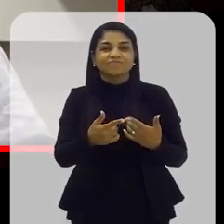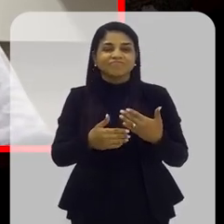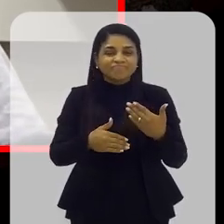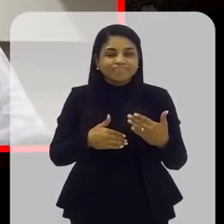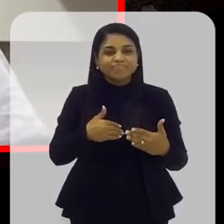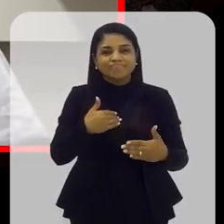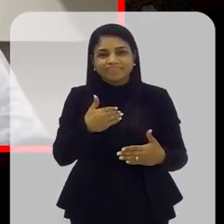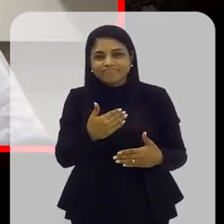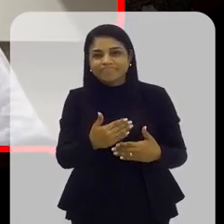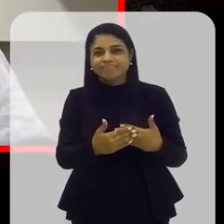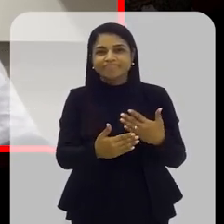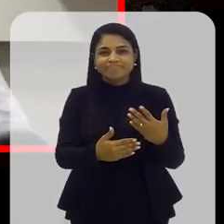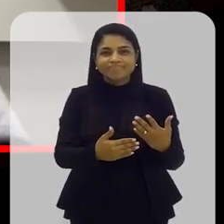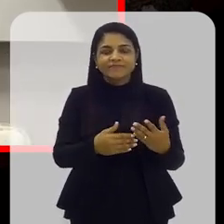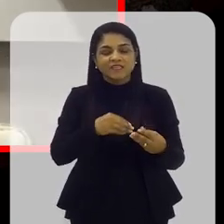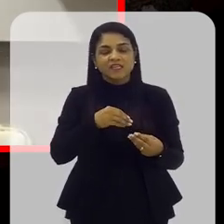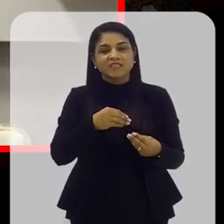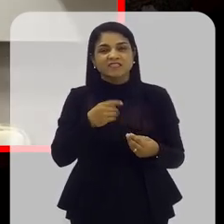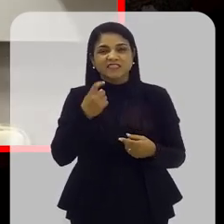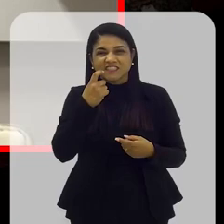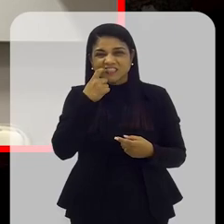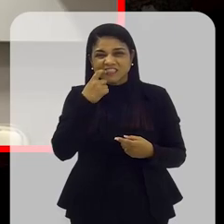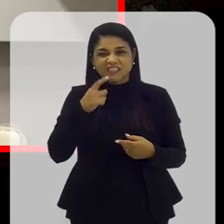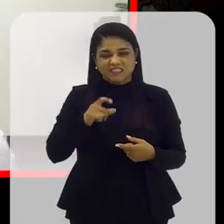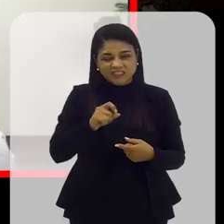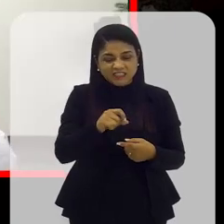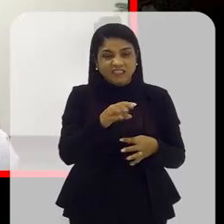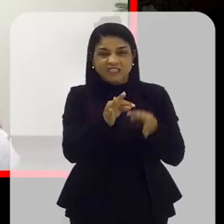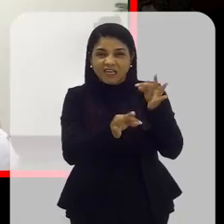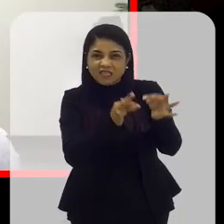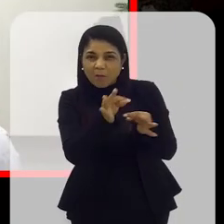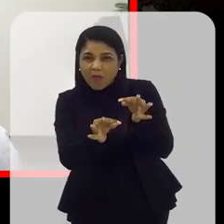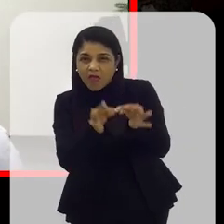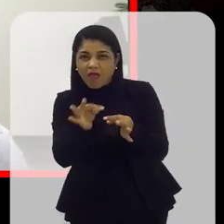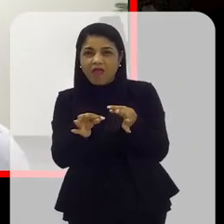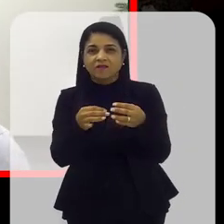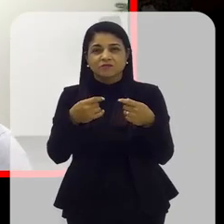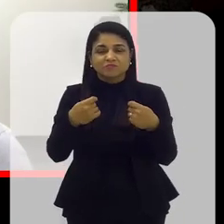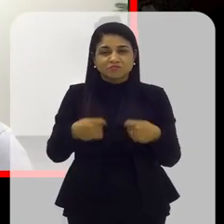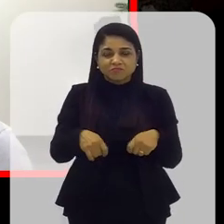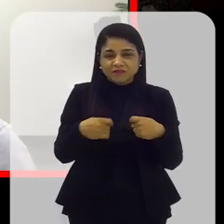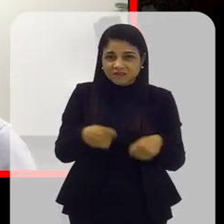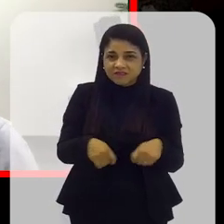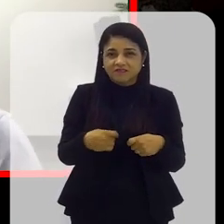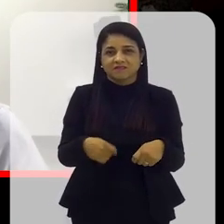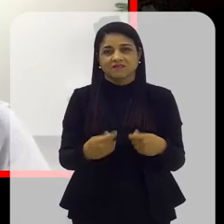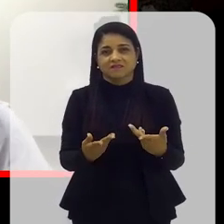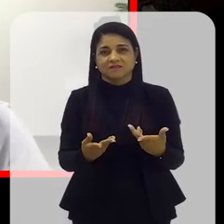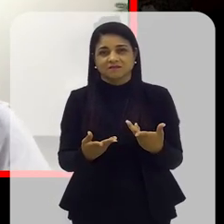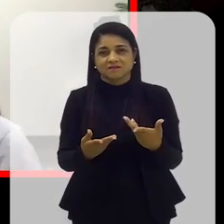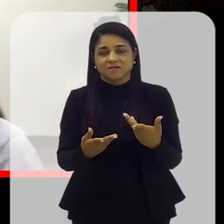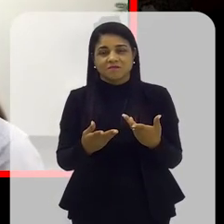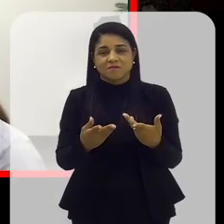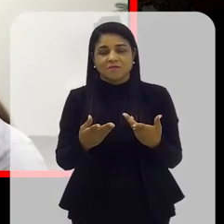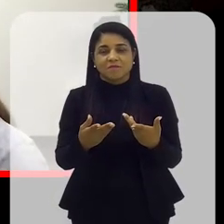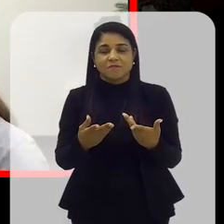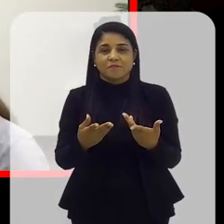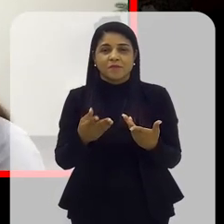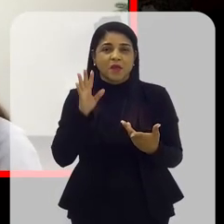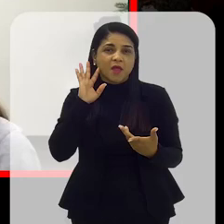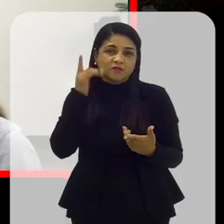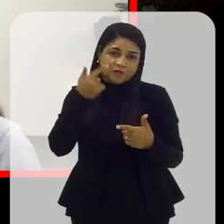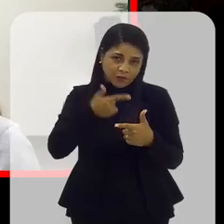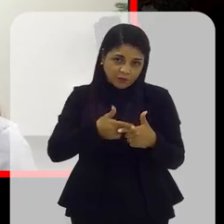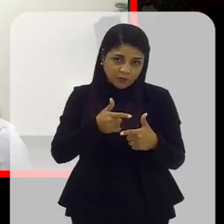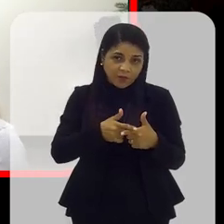ter que mexer nesses dentes, sempre vai ter tratamentos e sobretratamentos para resolver, né?